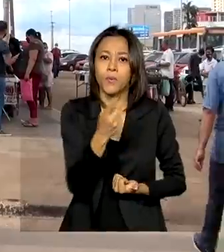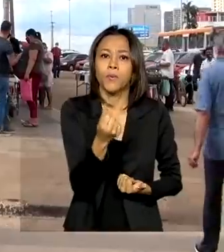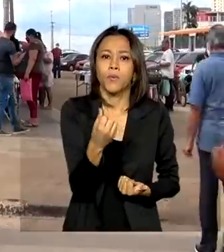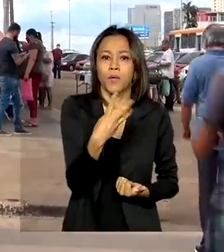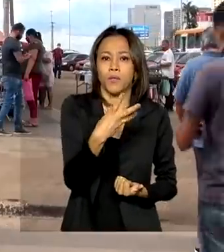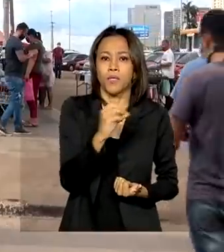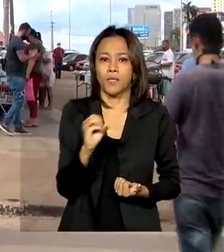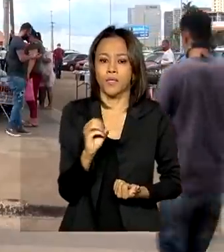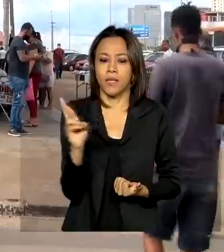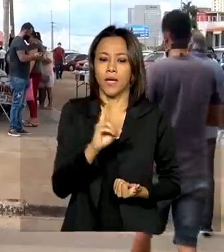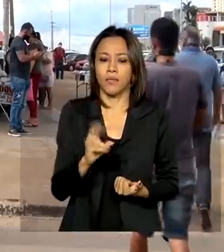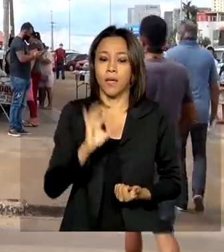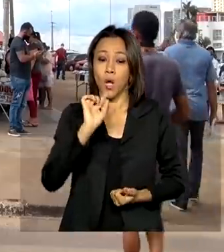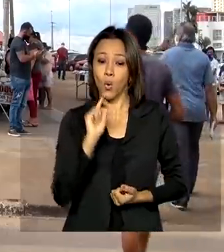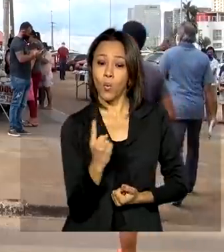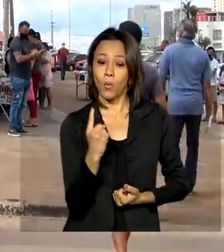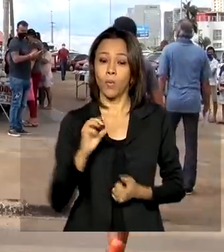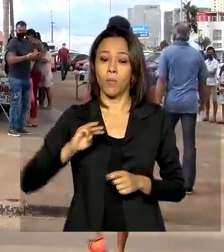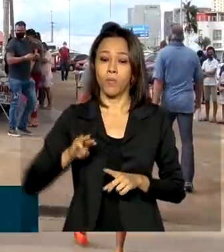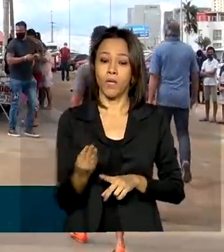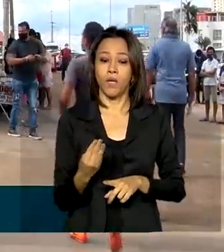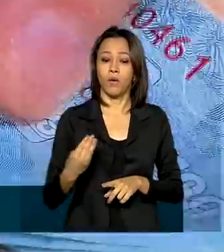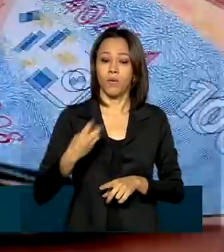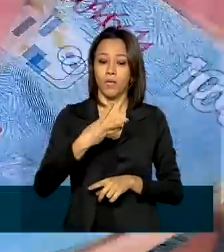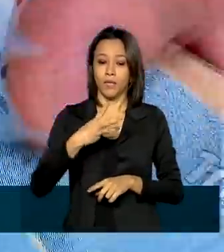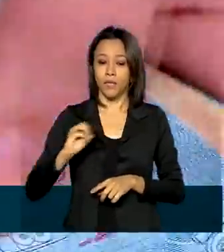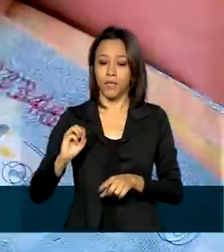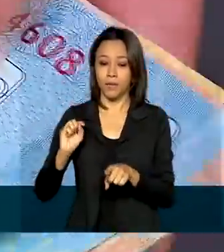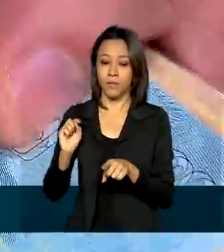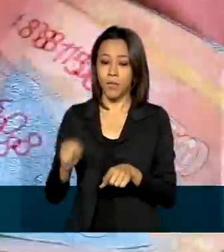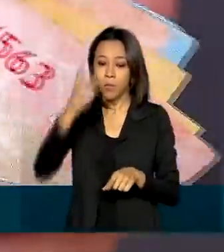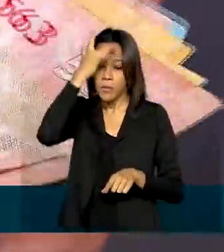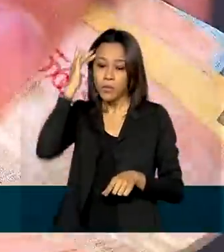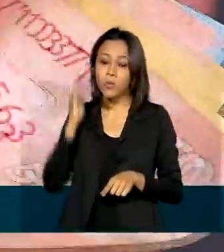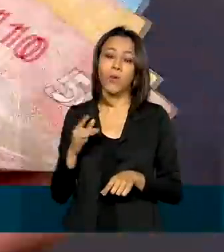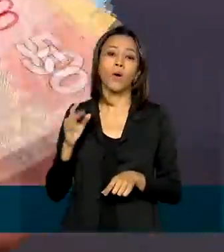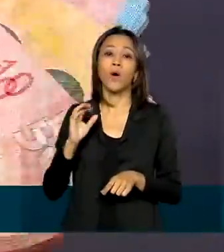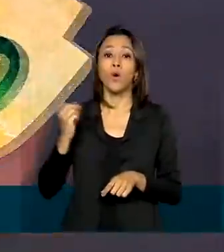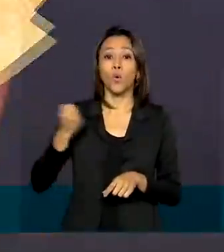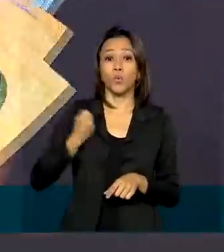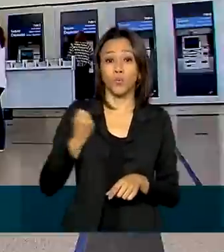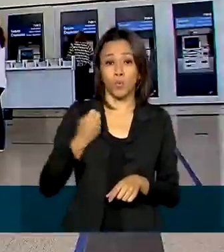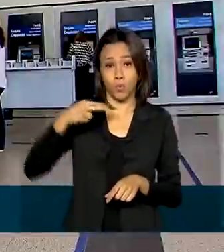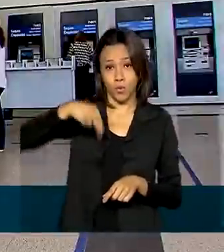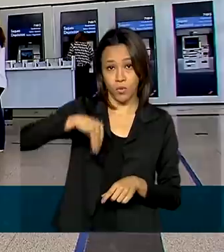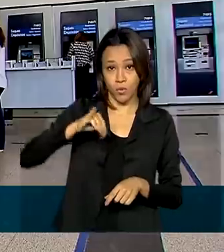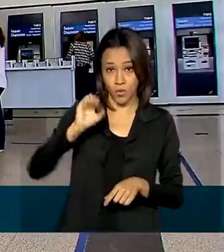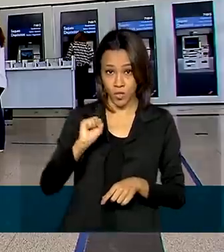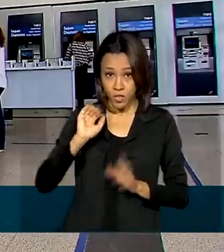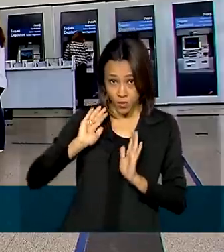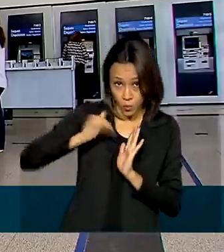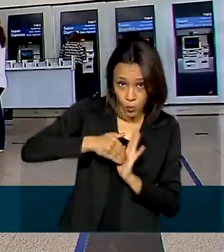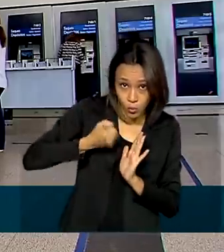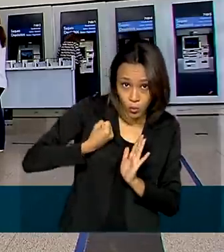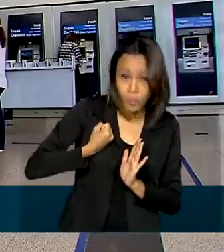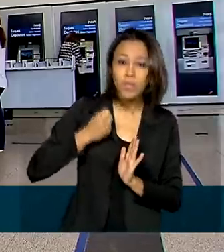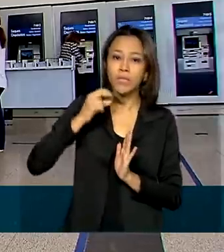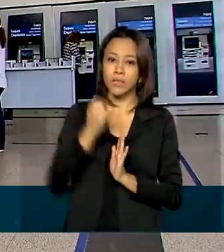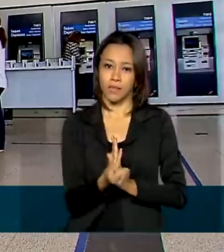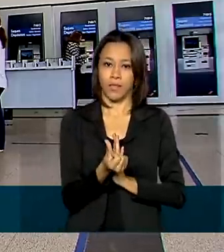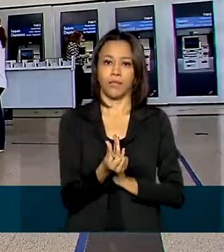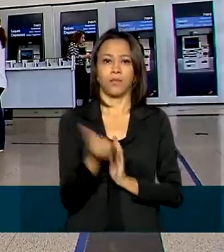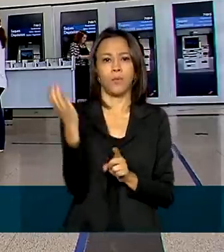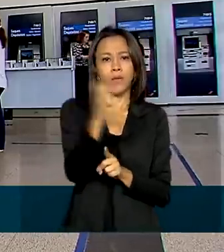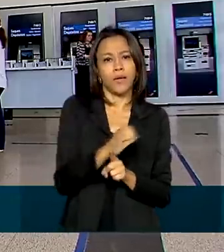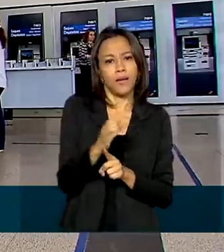para 1,6 milhão de beneficiários do Bolsa Família, com o NIS Final 6. O calendário de pagamento para esse grupo